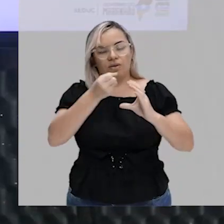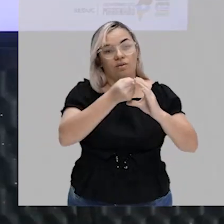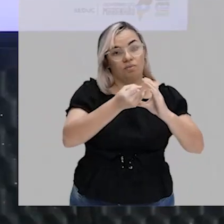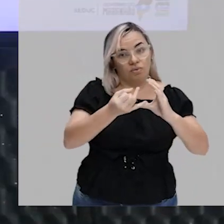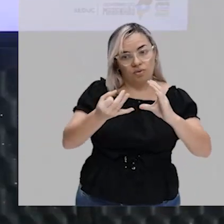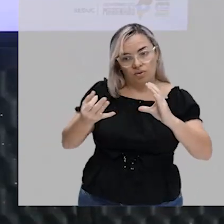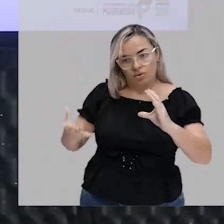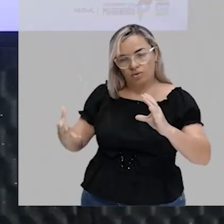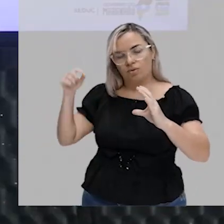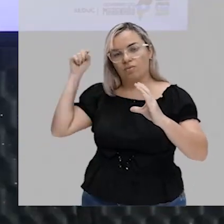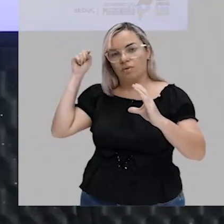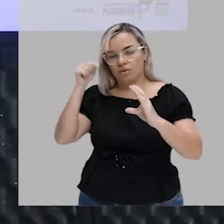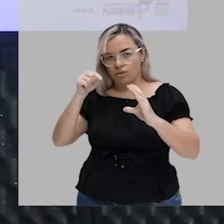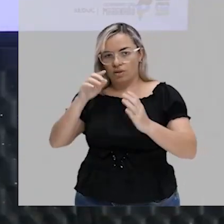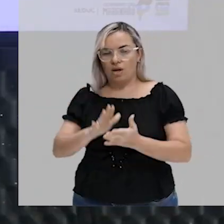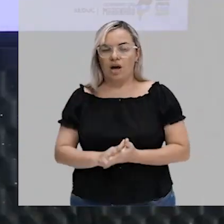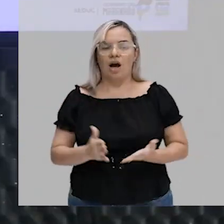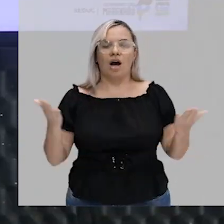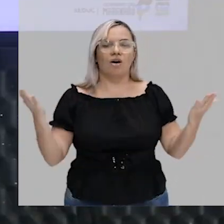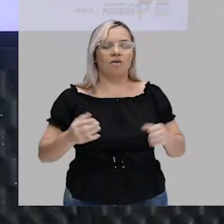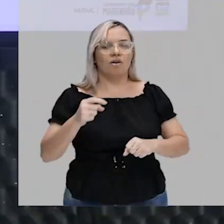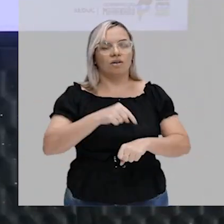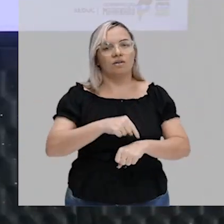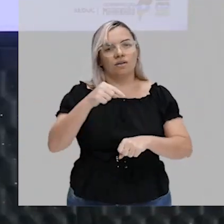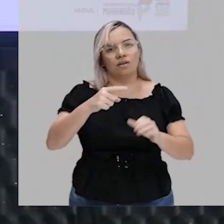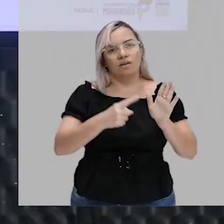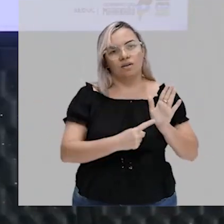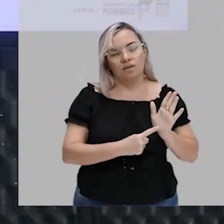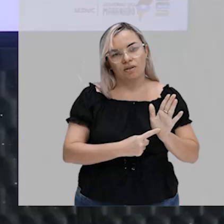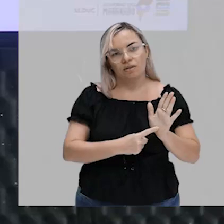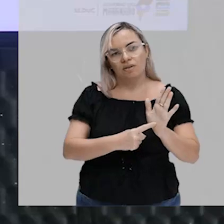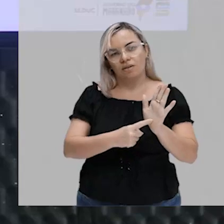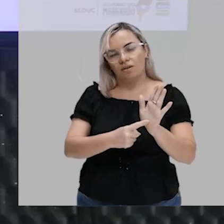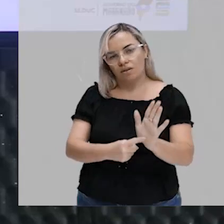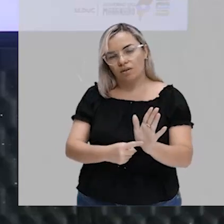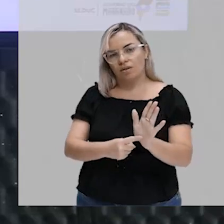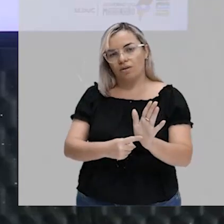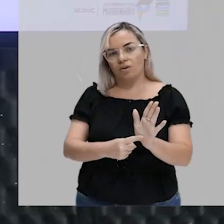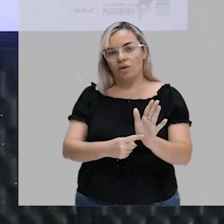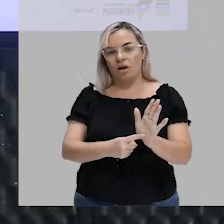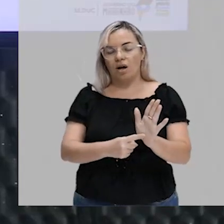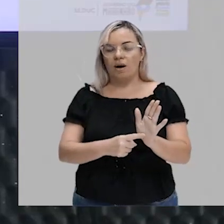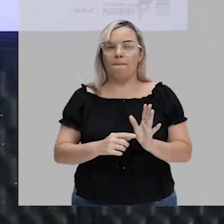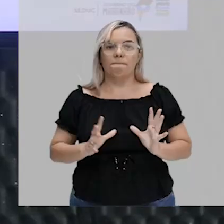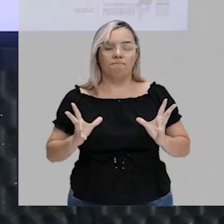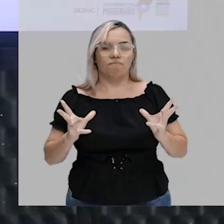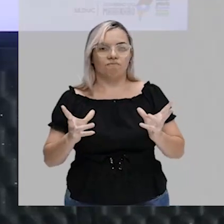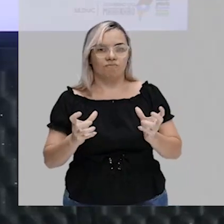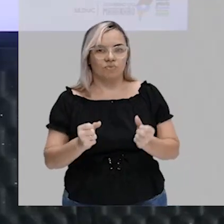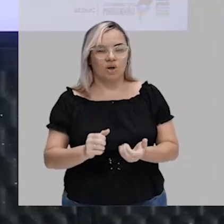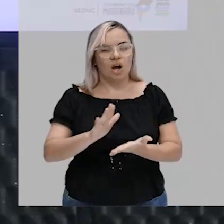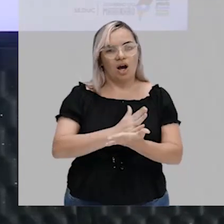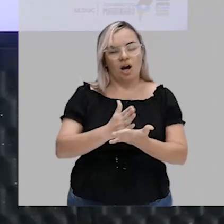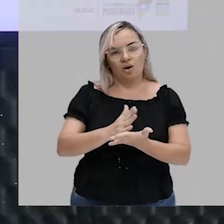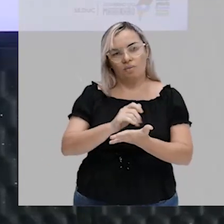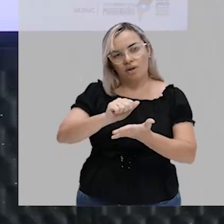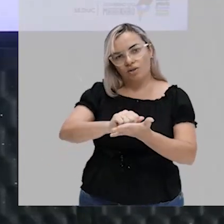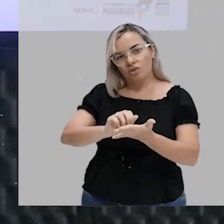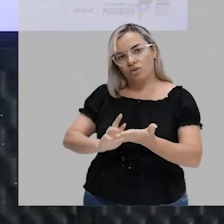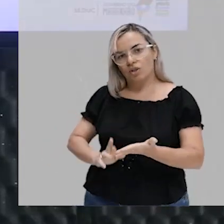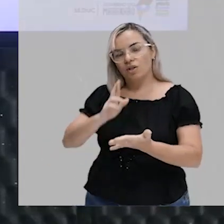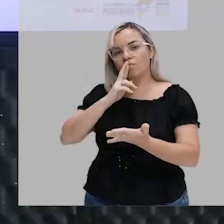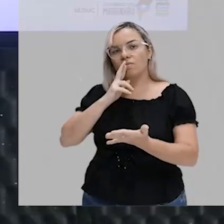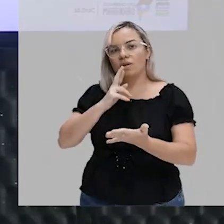No caso, para este momento, nós iremos apresentar para vocês alguns exercícios resolvidos